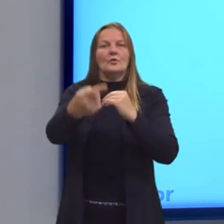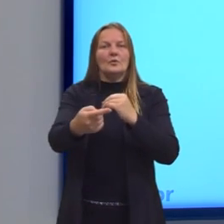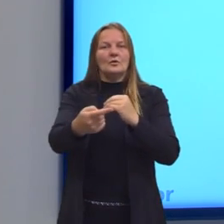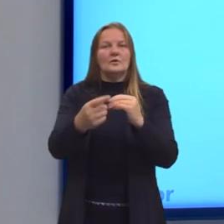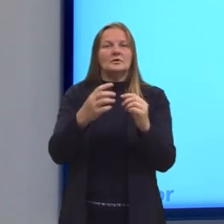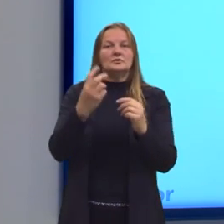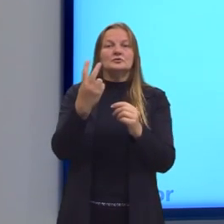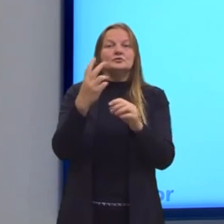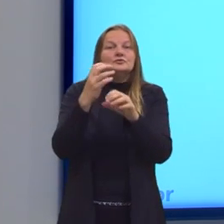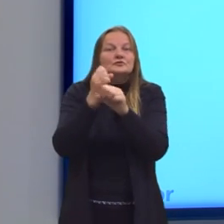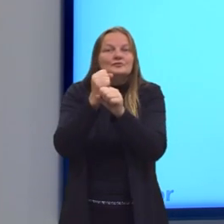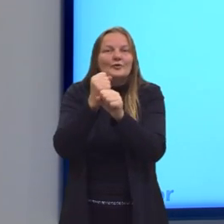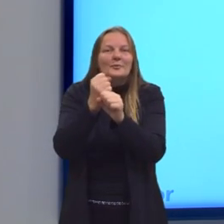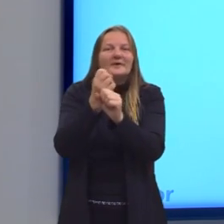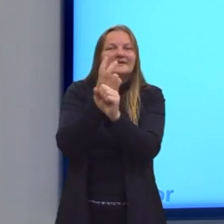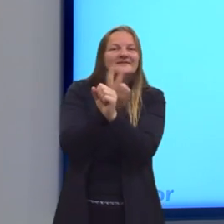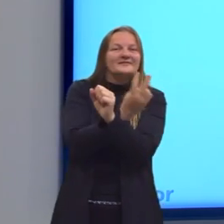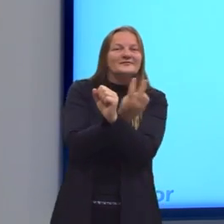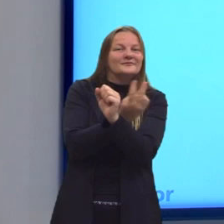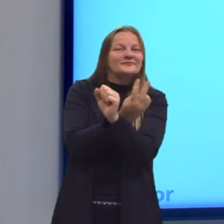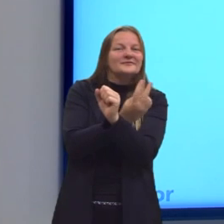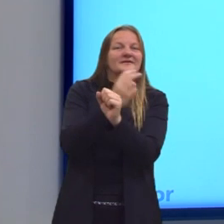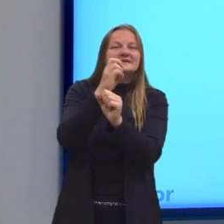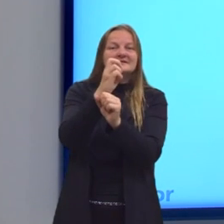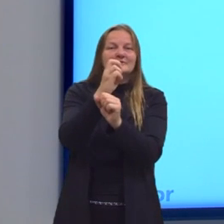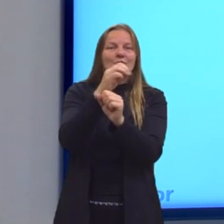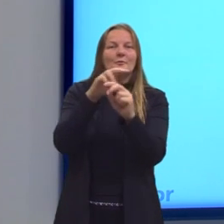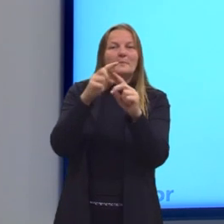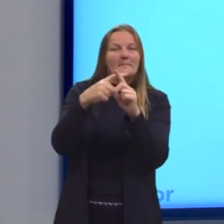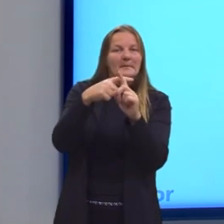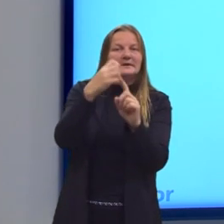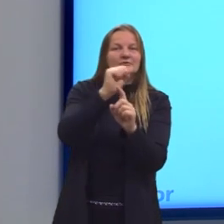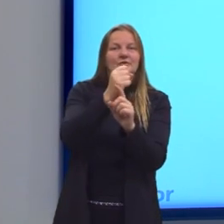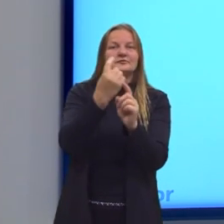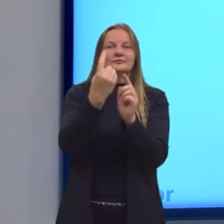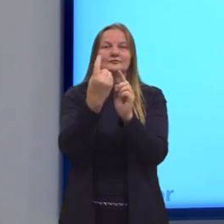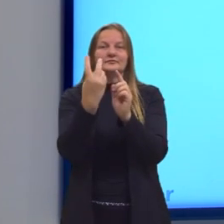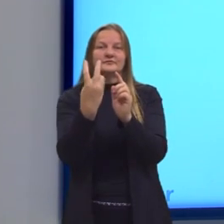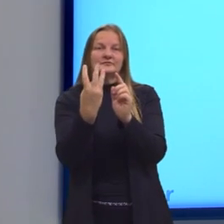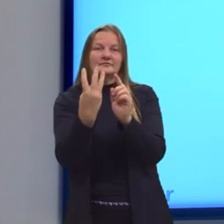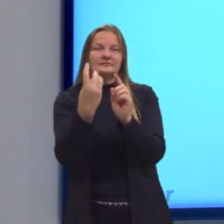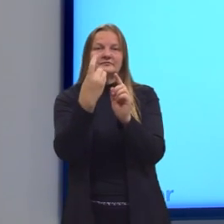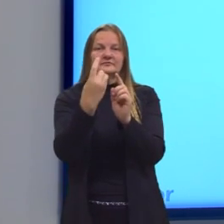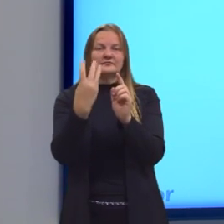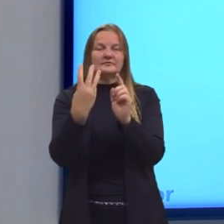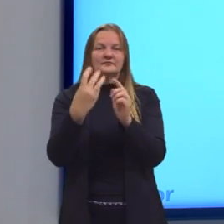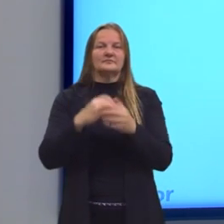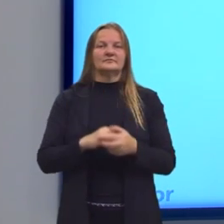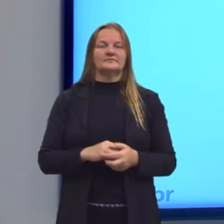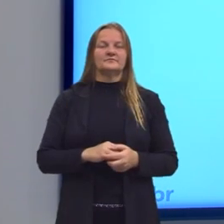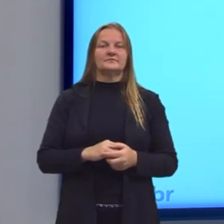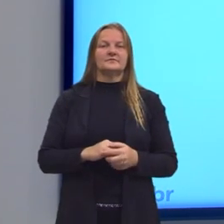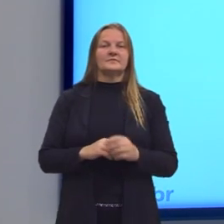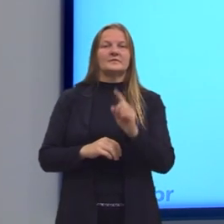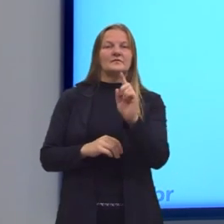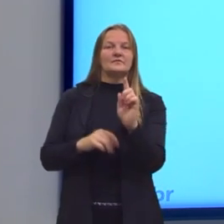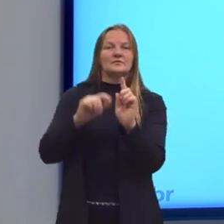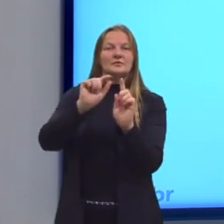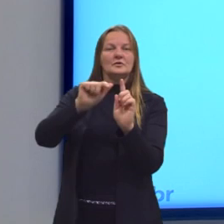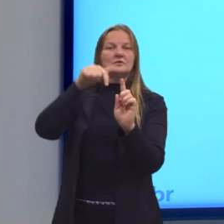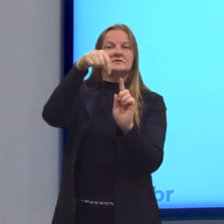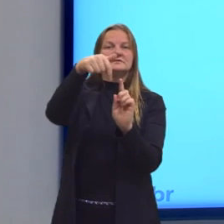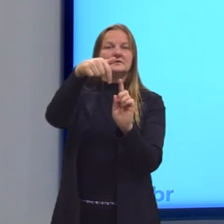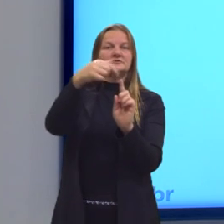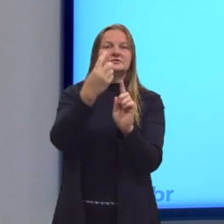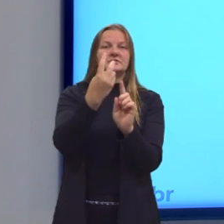a soma dos dois anteriores, né? Então, 5 mais 8, 13. Aqui no lugar de Fibonacci elevado a 7, nós teríamos, então,